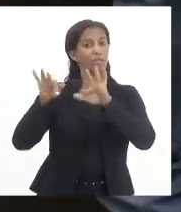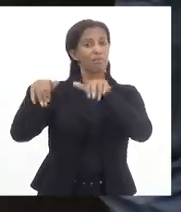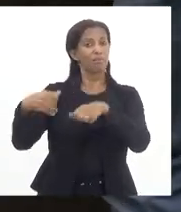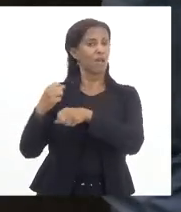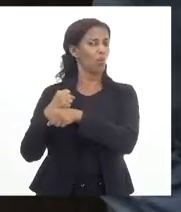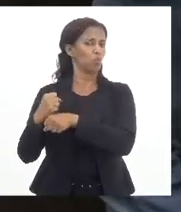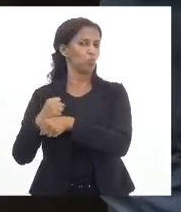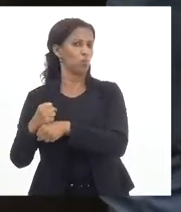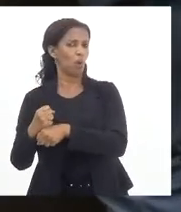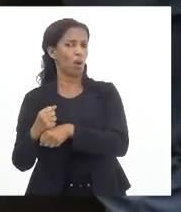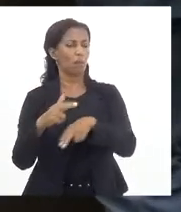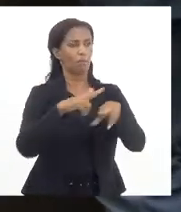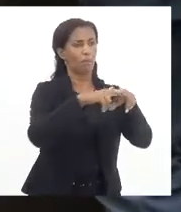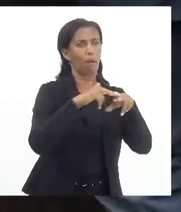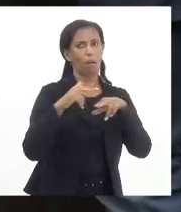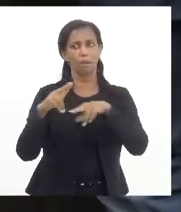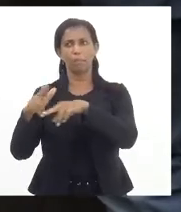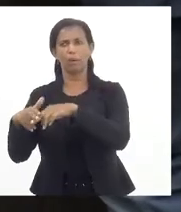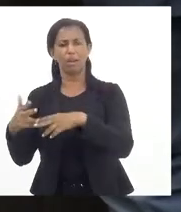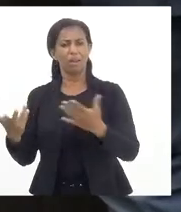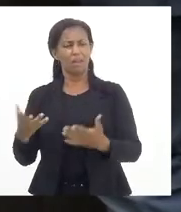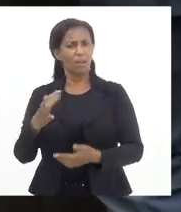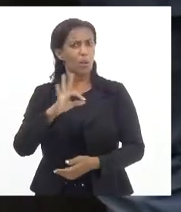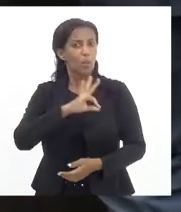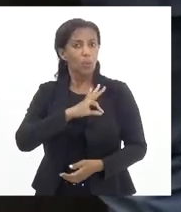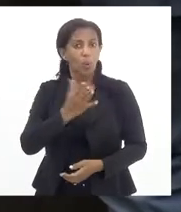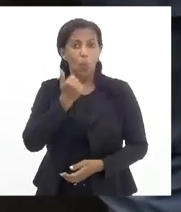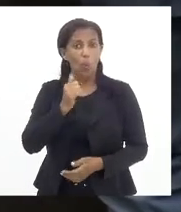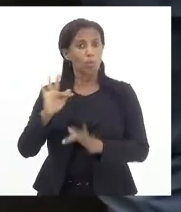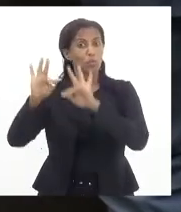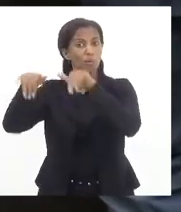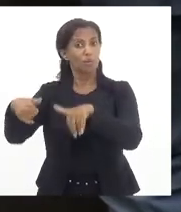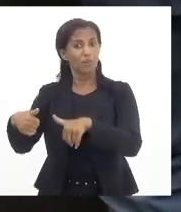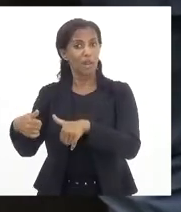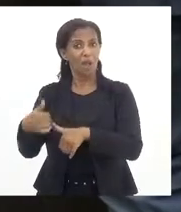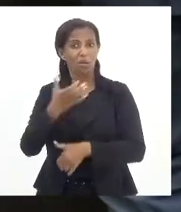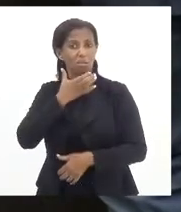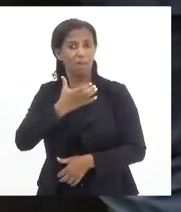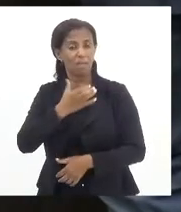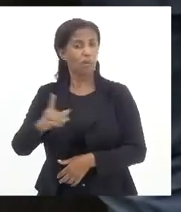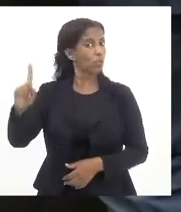por causa disso, por causa daquilo. falei, mas o policial não come só no final do ano, come todo dia.